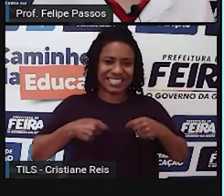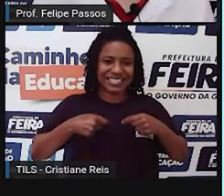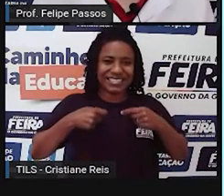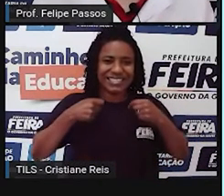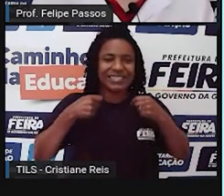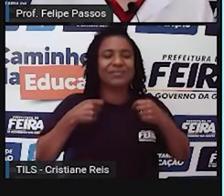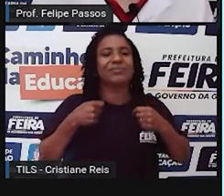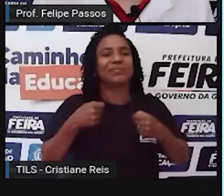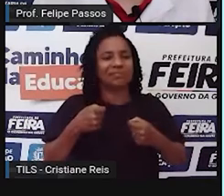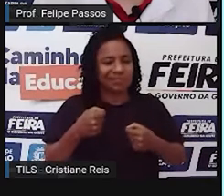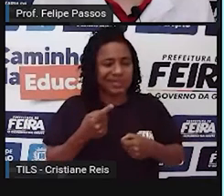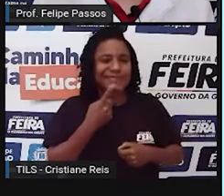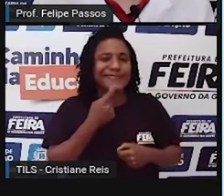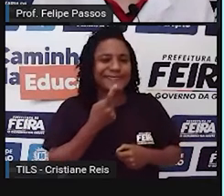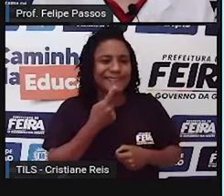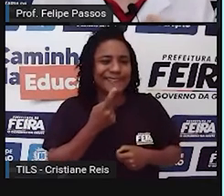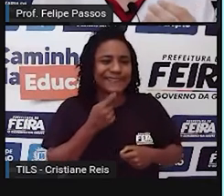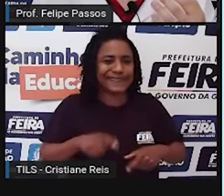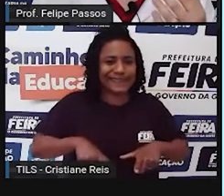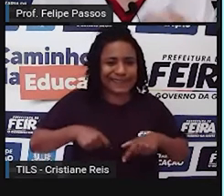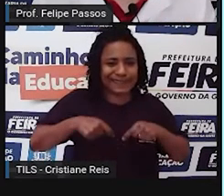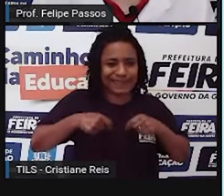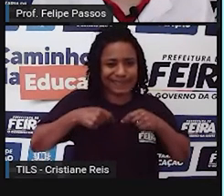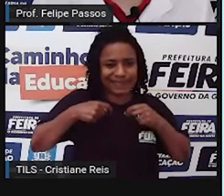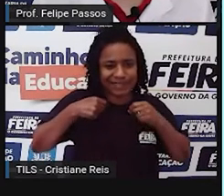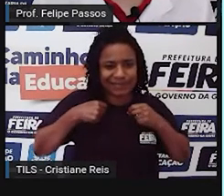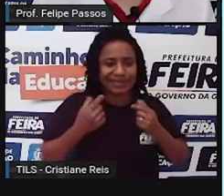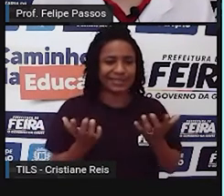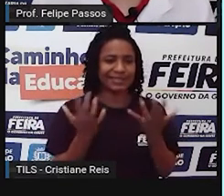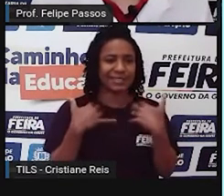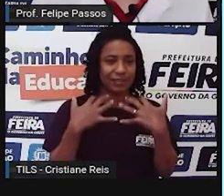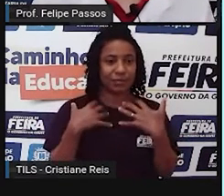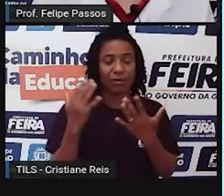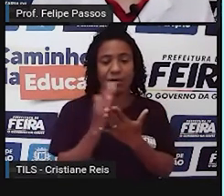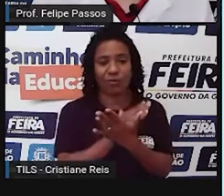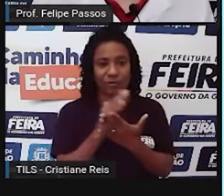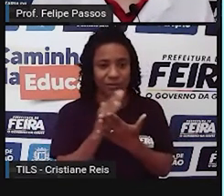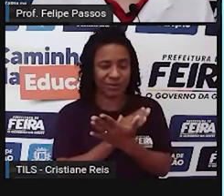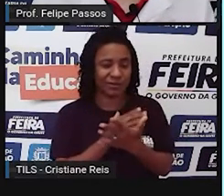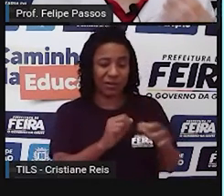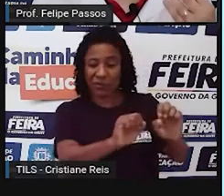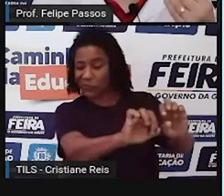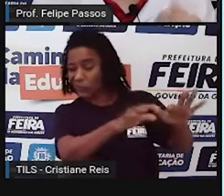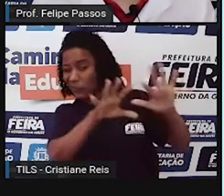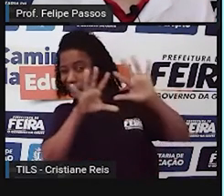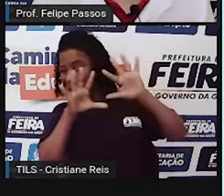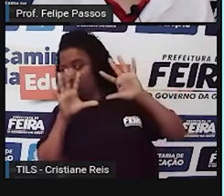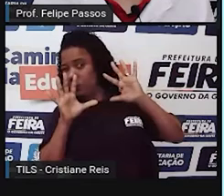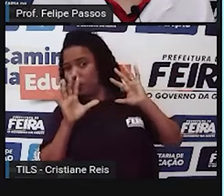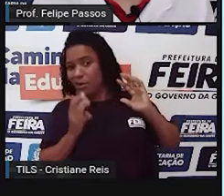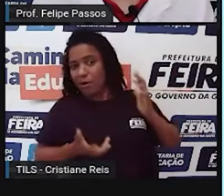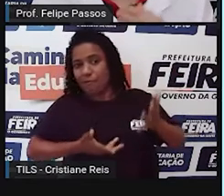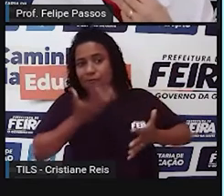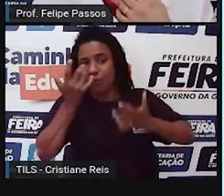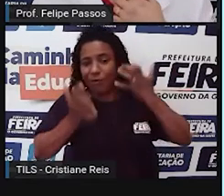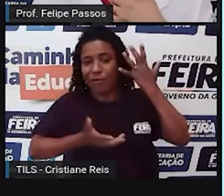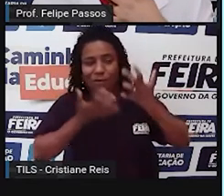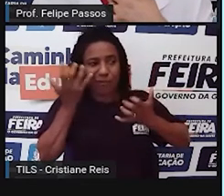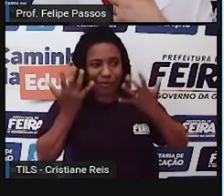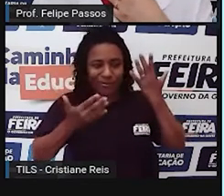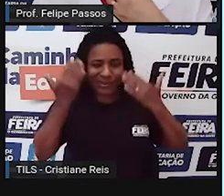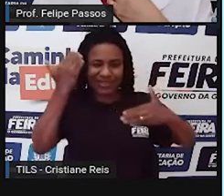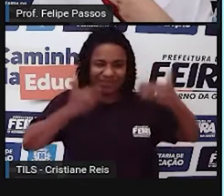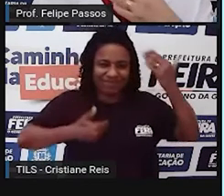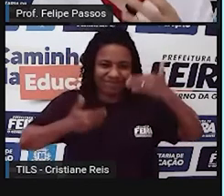leucemia e outros tipos de câncer. Muita gente foi queimada durante esses ataques. Então, são pessoas que viveram aí,